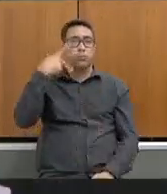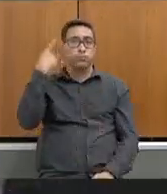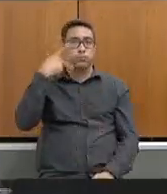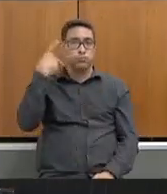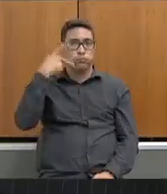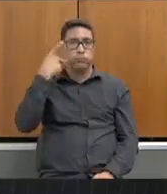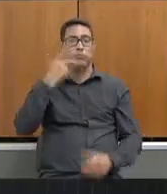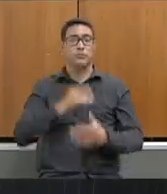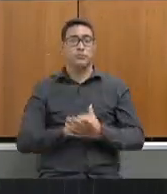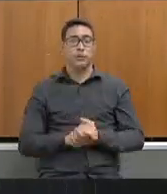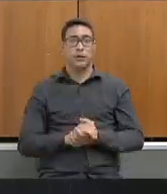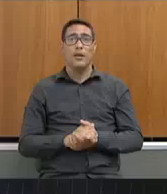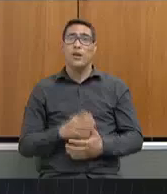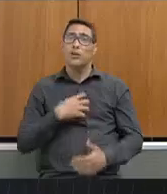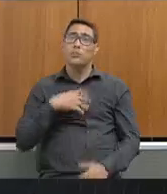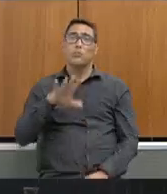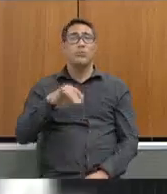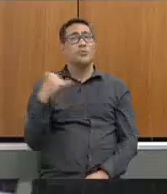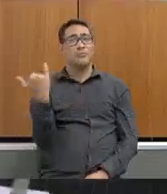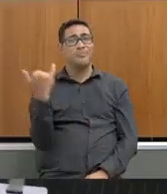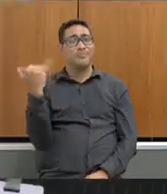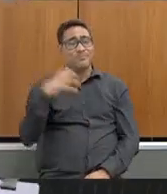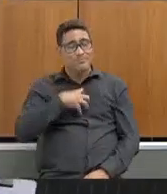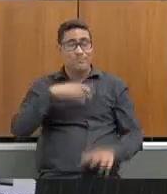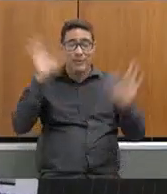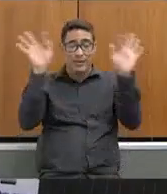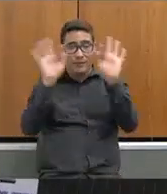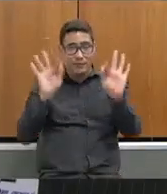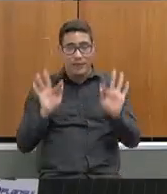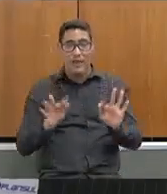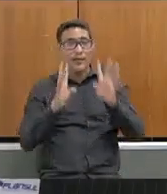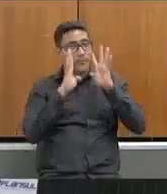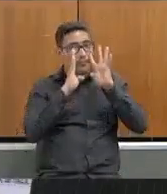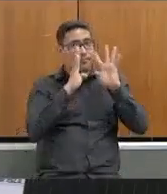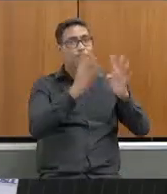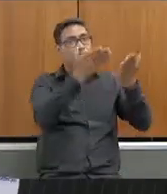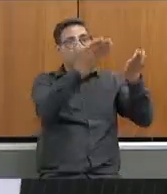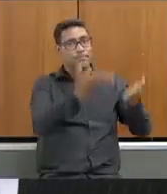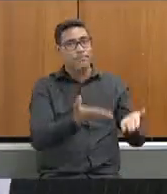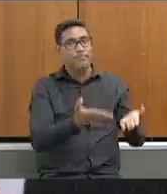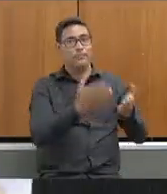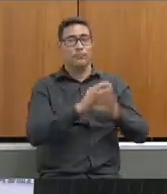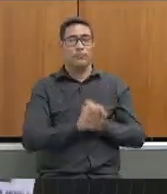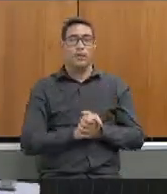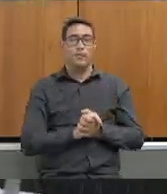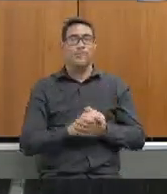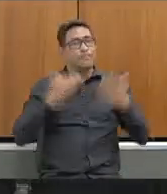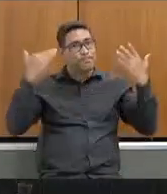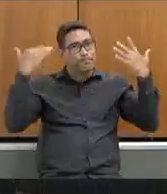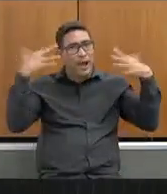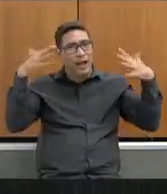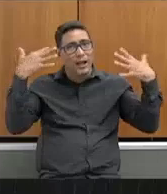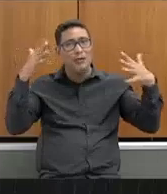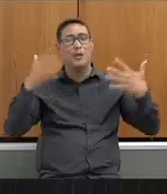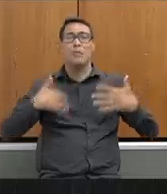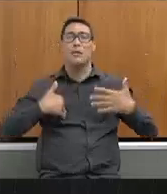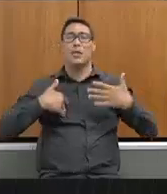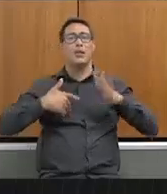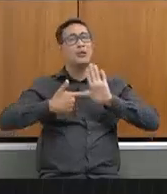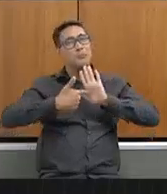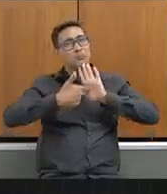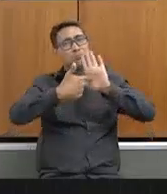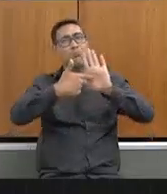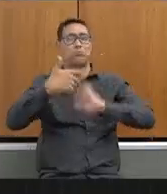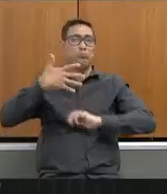eu estou muito feliz em ouvir Vossa Excelência. parabéns pela sua exposição clara,